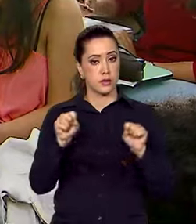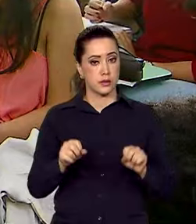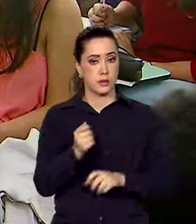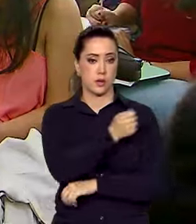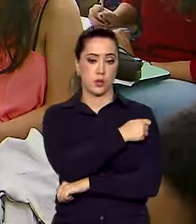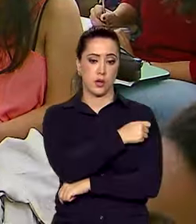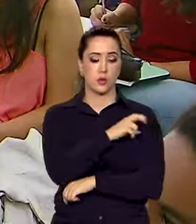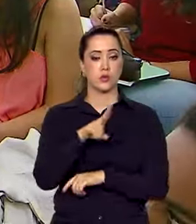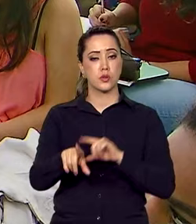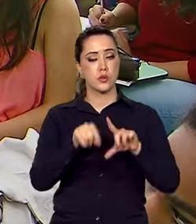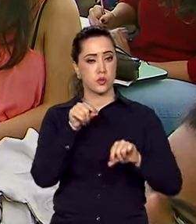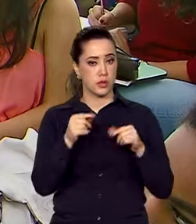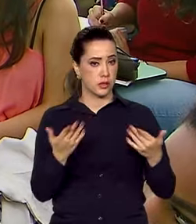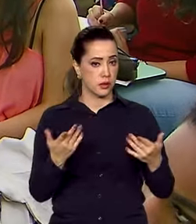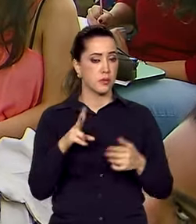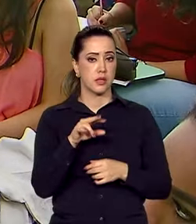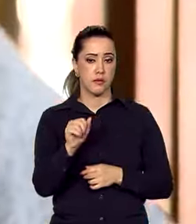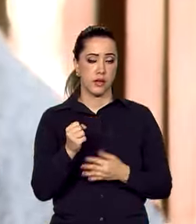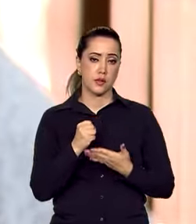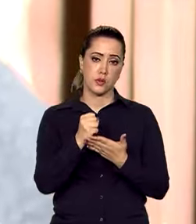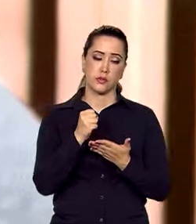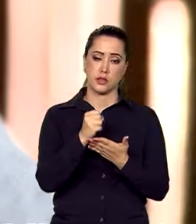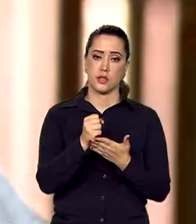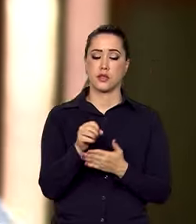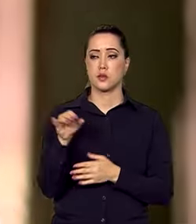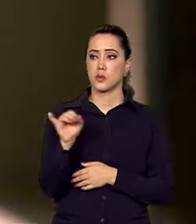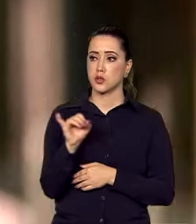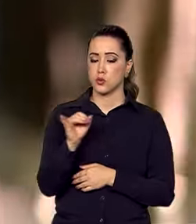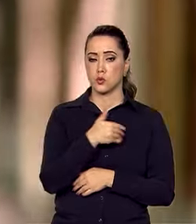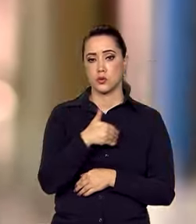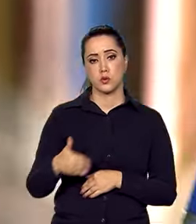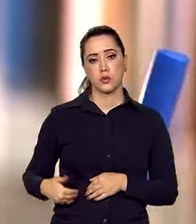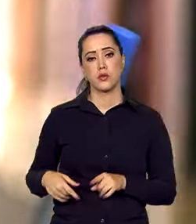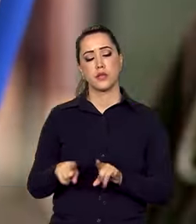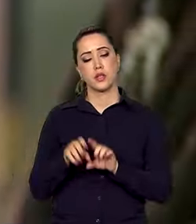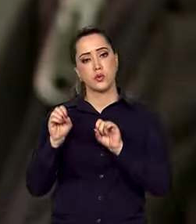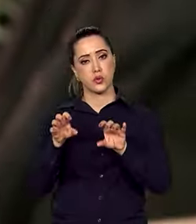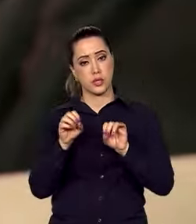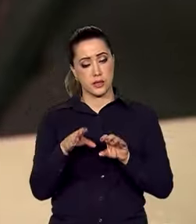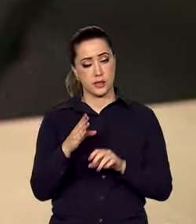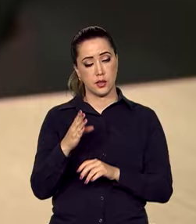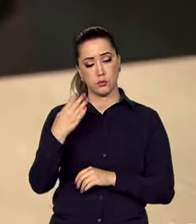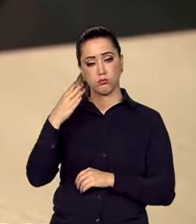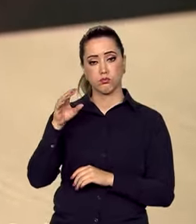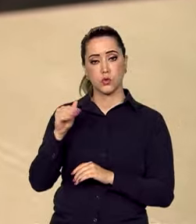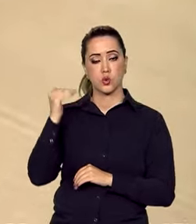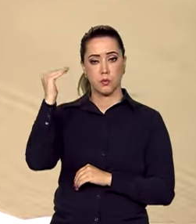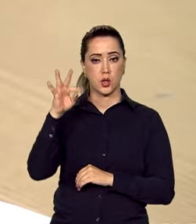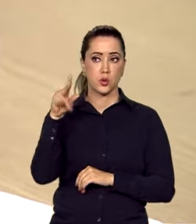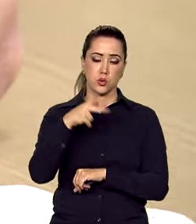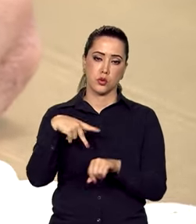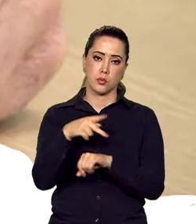estudantes são selecionados para vagas ofertadas por instituições públicas de ensino superior de todo o